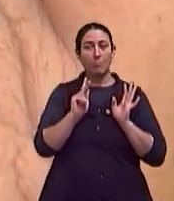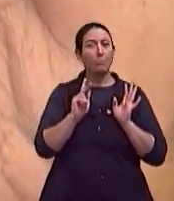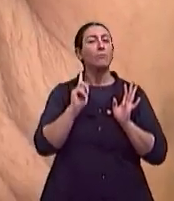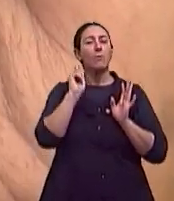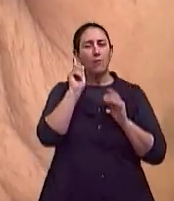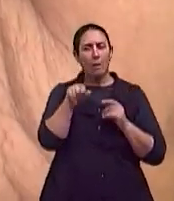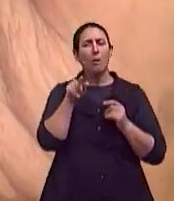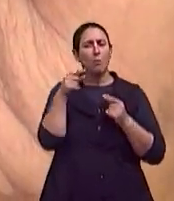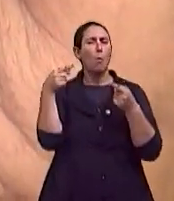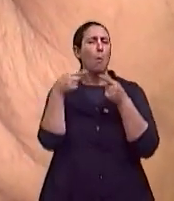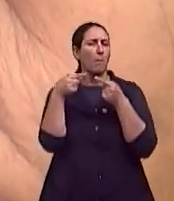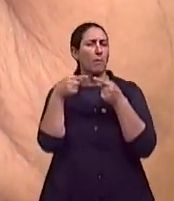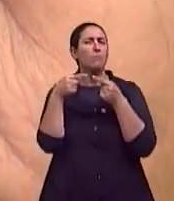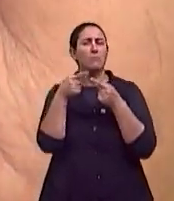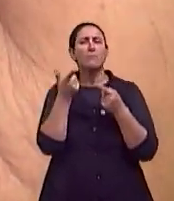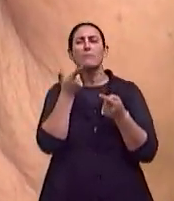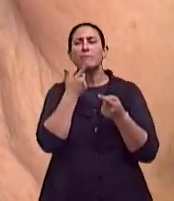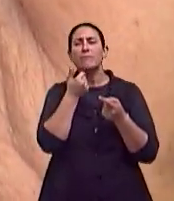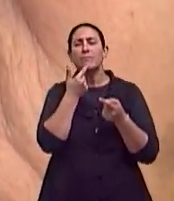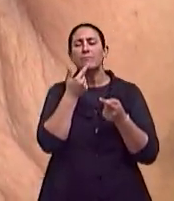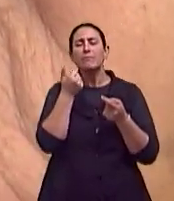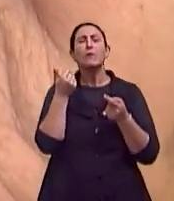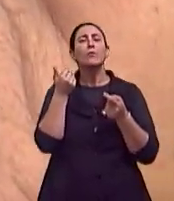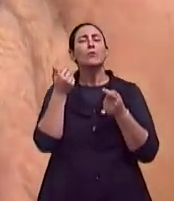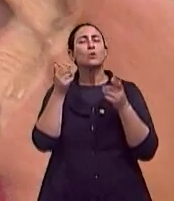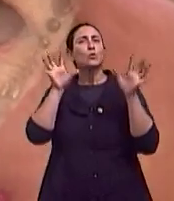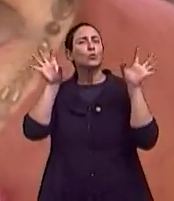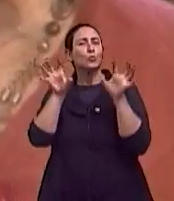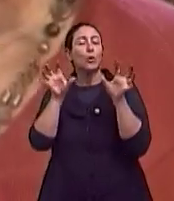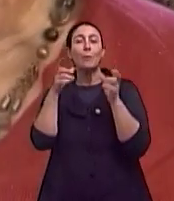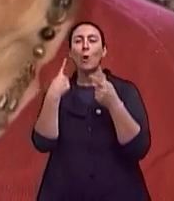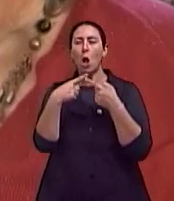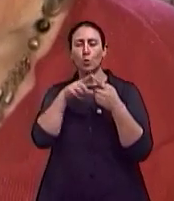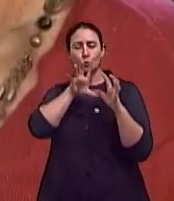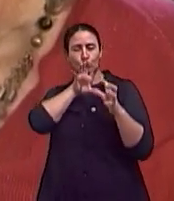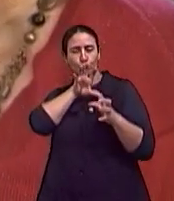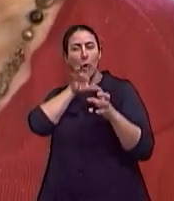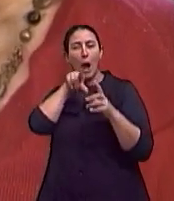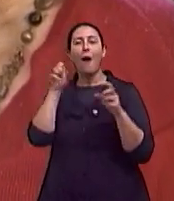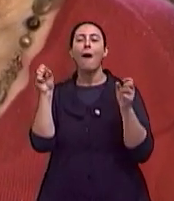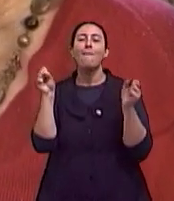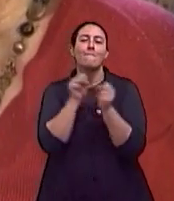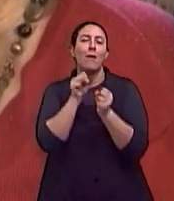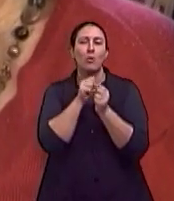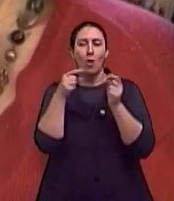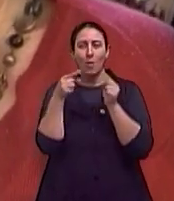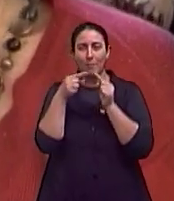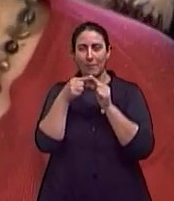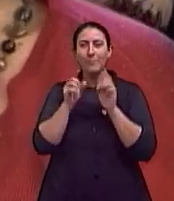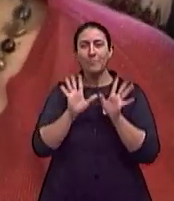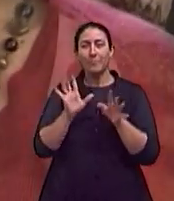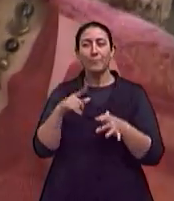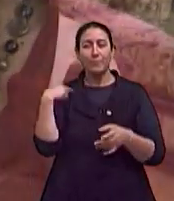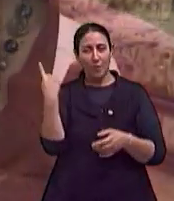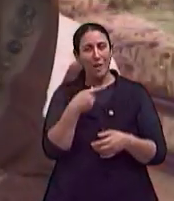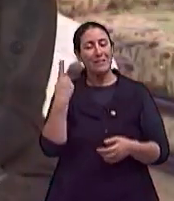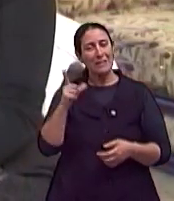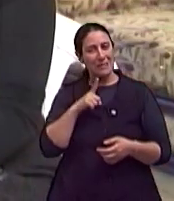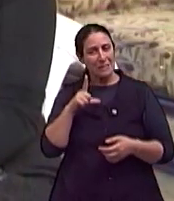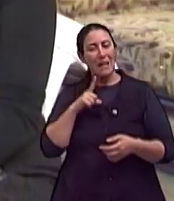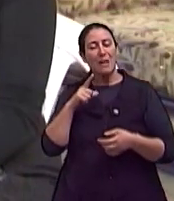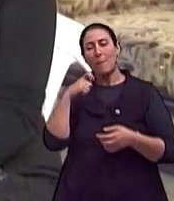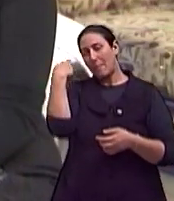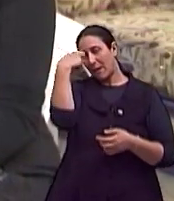maravilhoso para o inverno. O importante, além da gente ter uma maquiagem de boa qualidade,